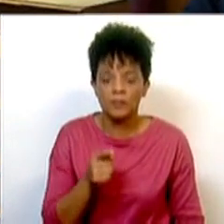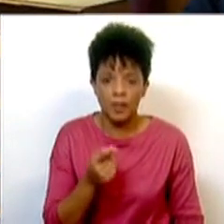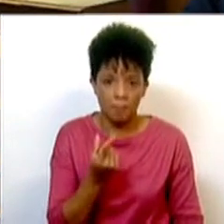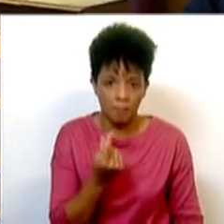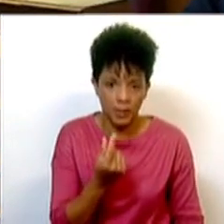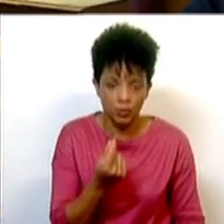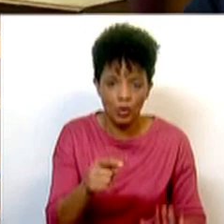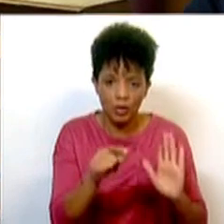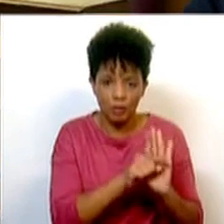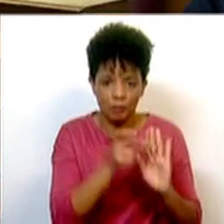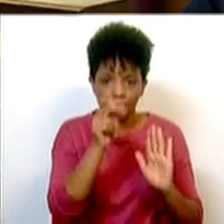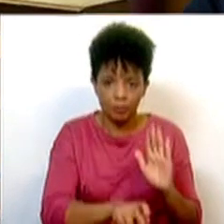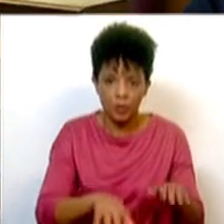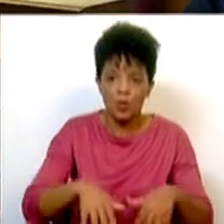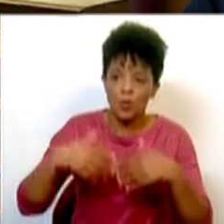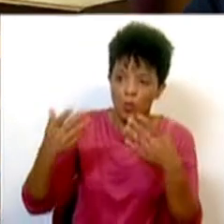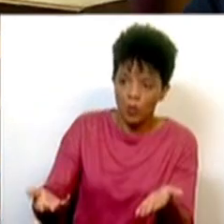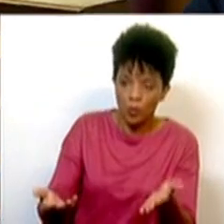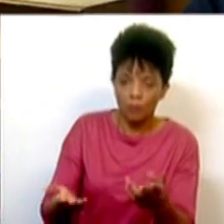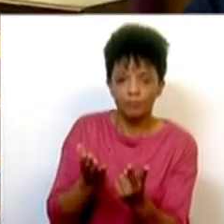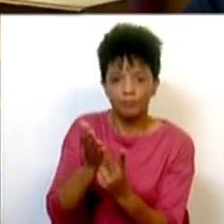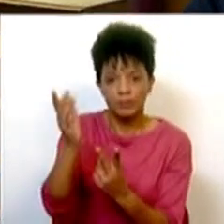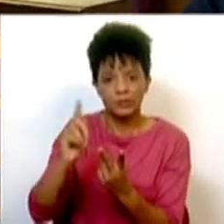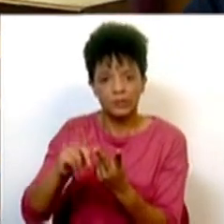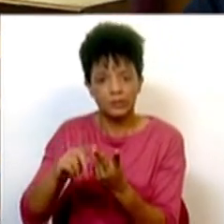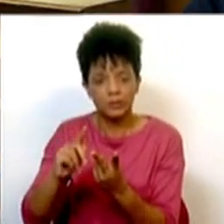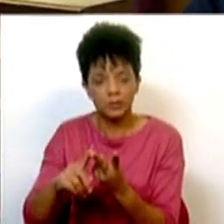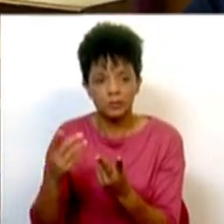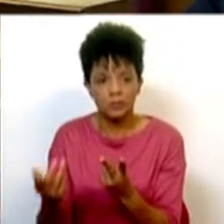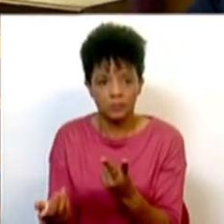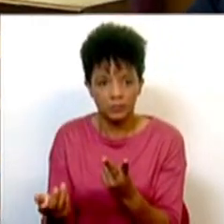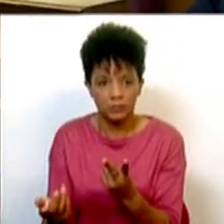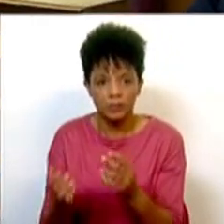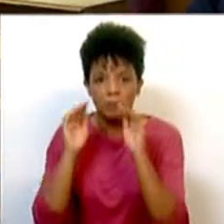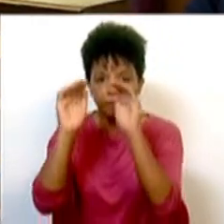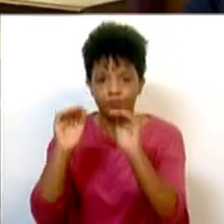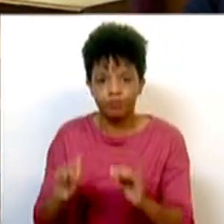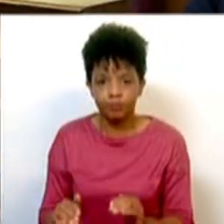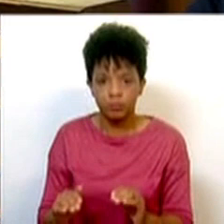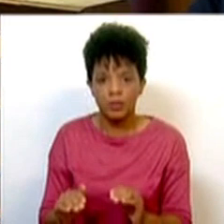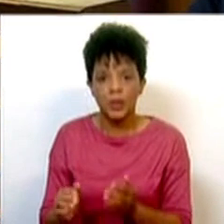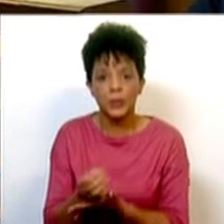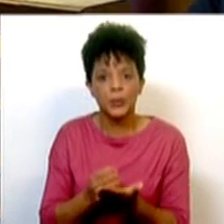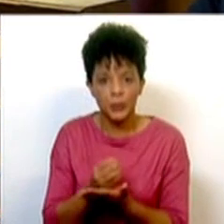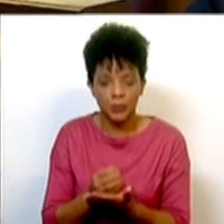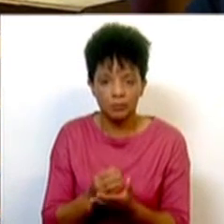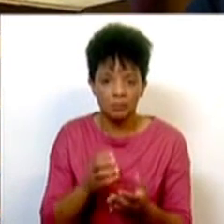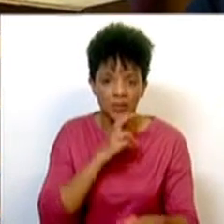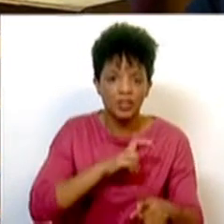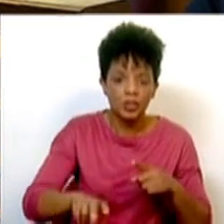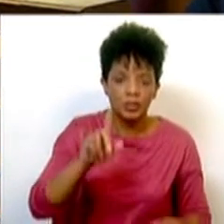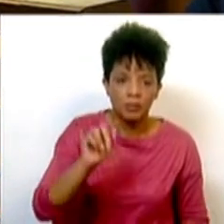déficit tarifário, ou conduz, por outro lado, a que as porteleiras fiquem vazias. Em relação à energia,